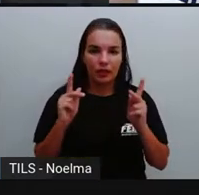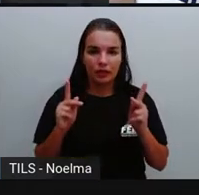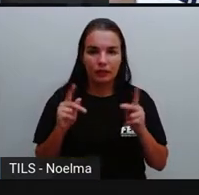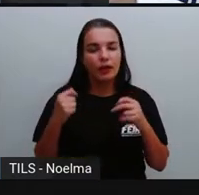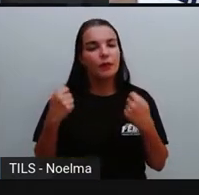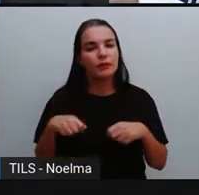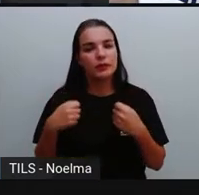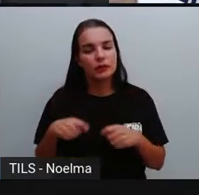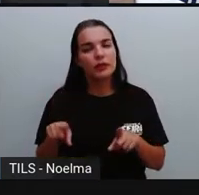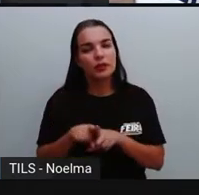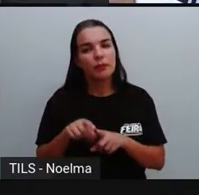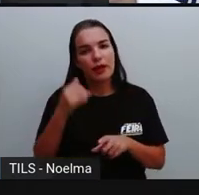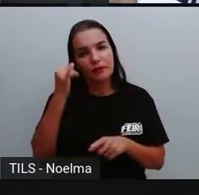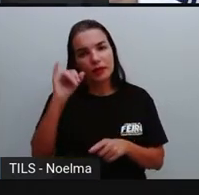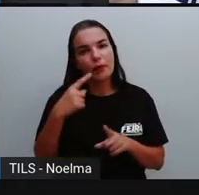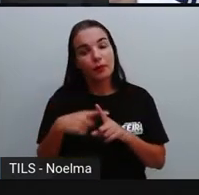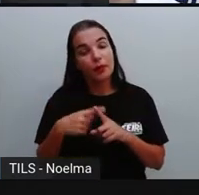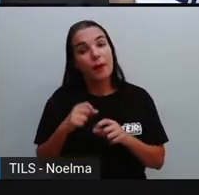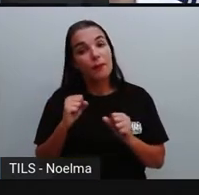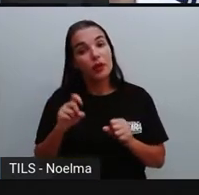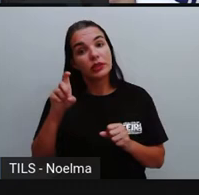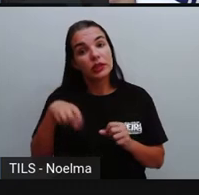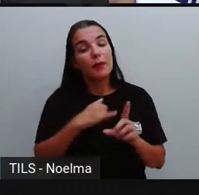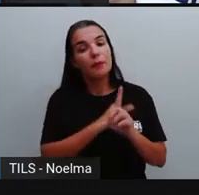também é considerada bullying, tá bom?